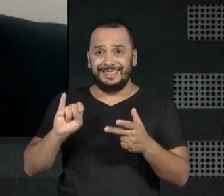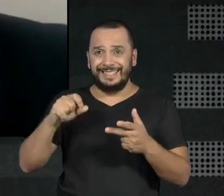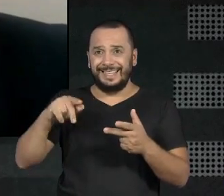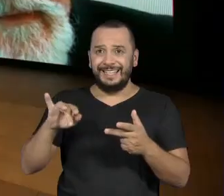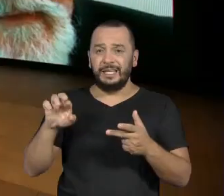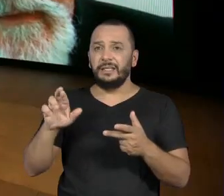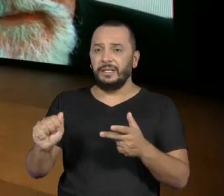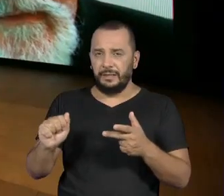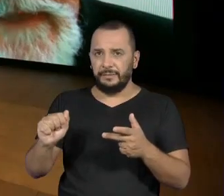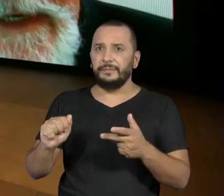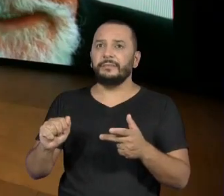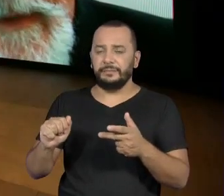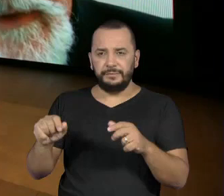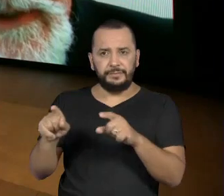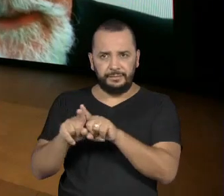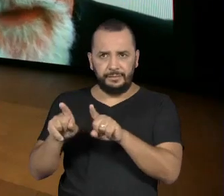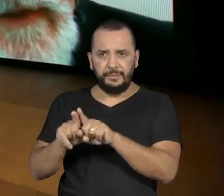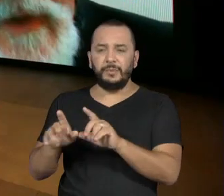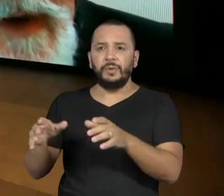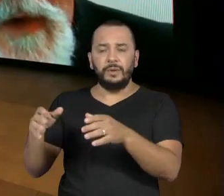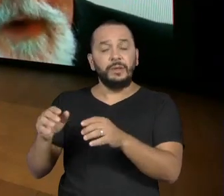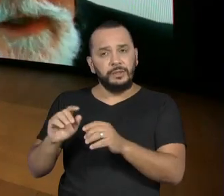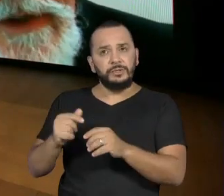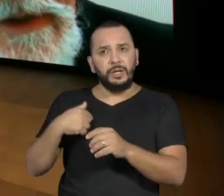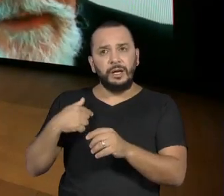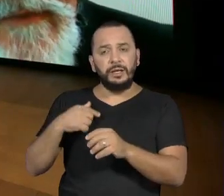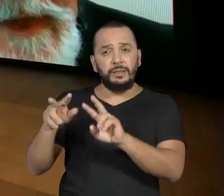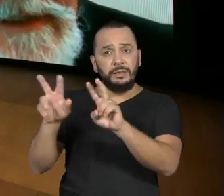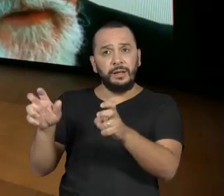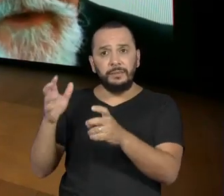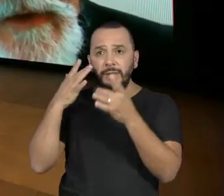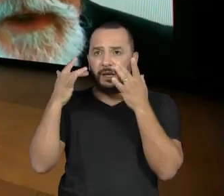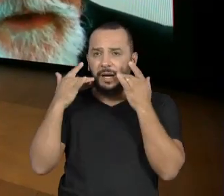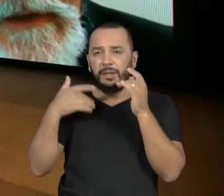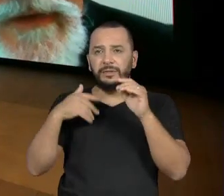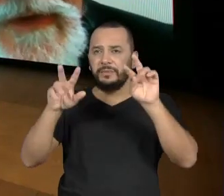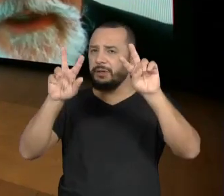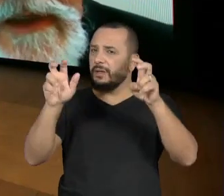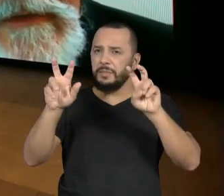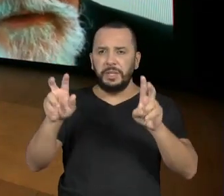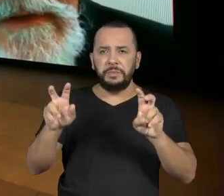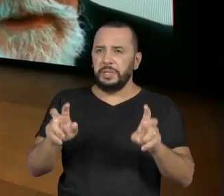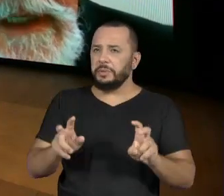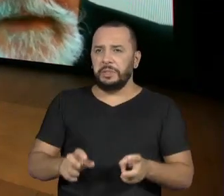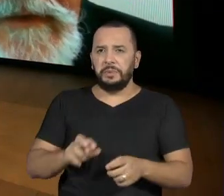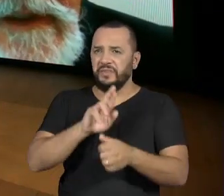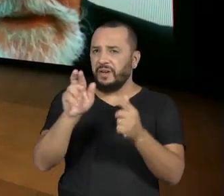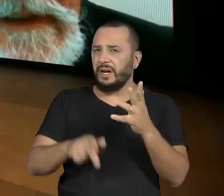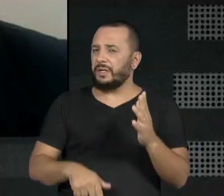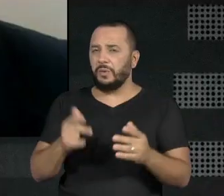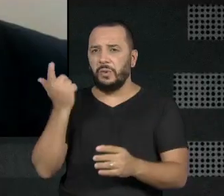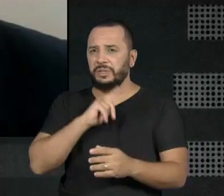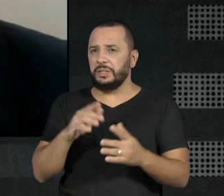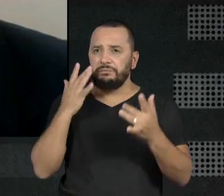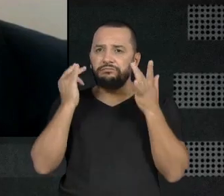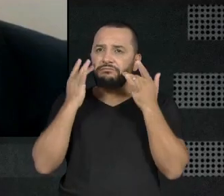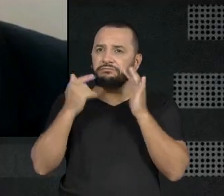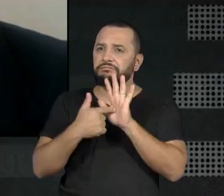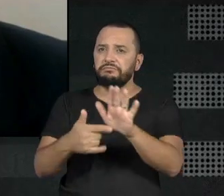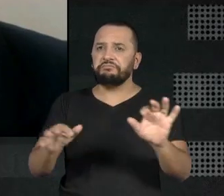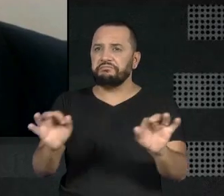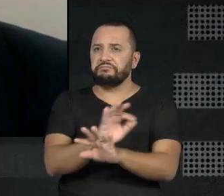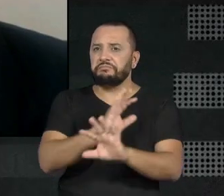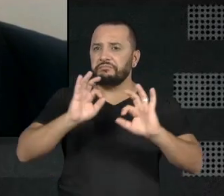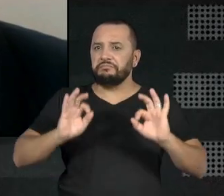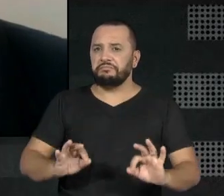Pedro Pedredo, da Renata Paulotini, para fazer o pacote de peças para final do ano. Ele deu tudo certo. Ali, as coisas dessas.